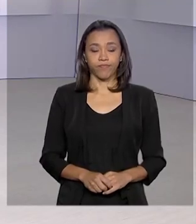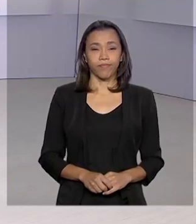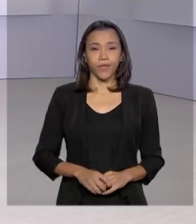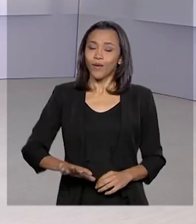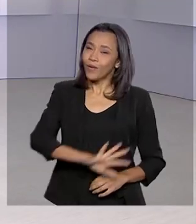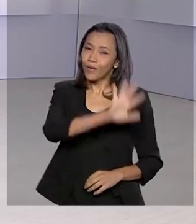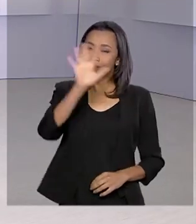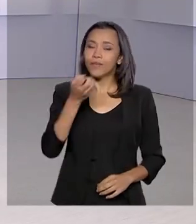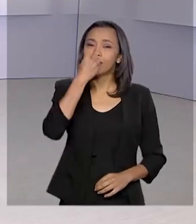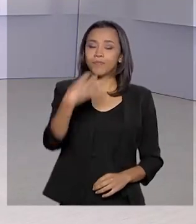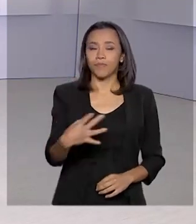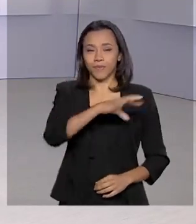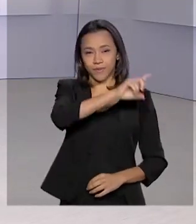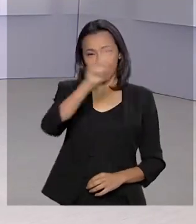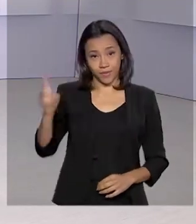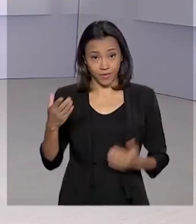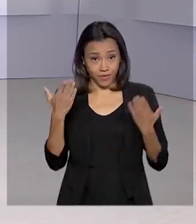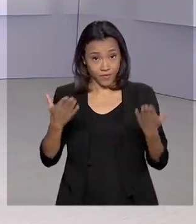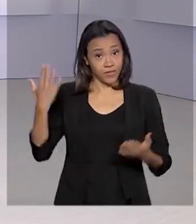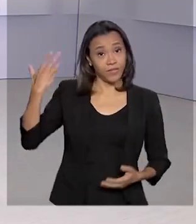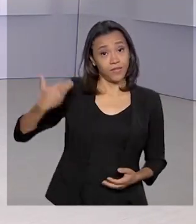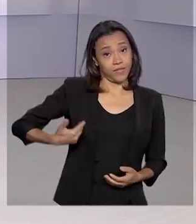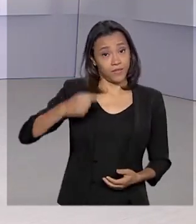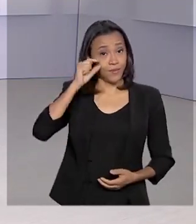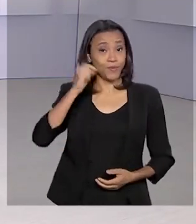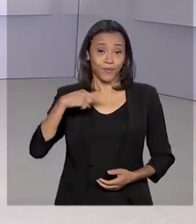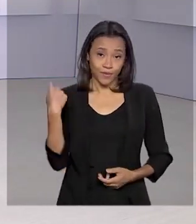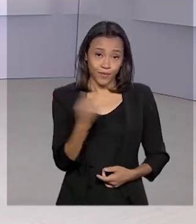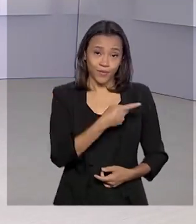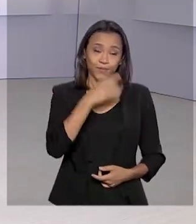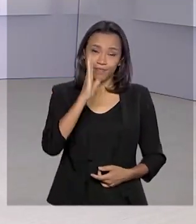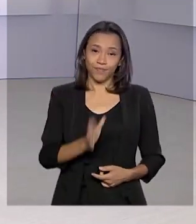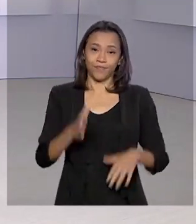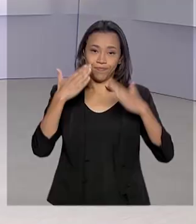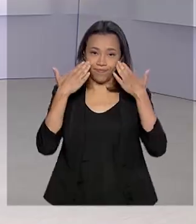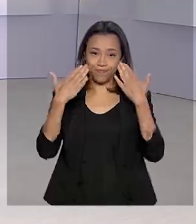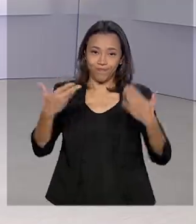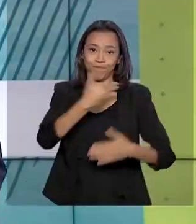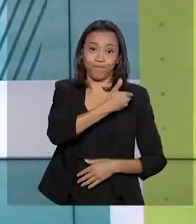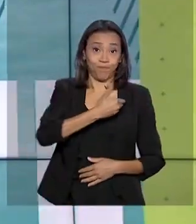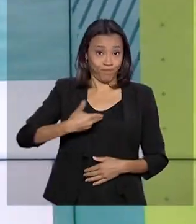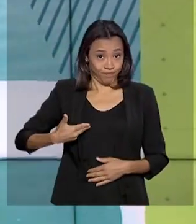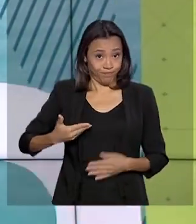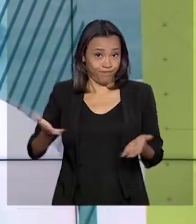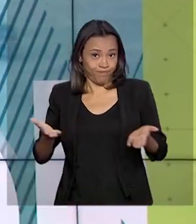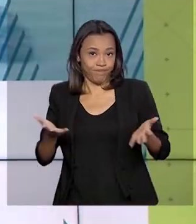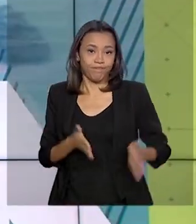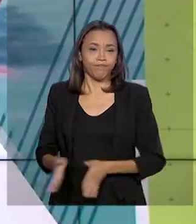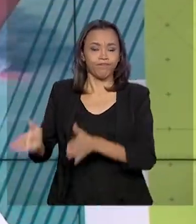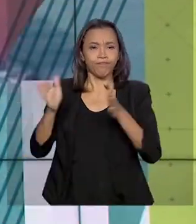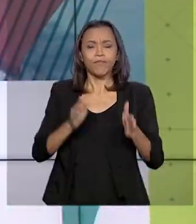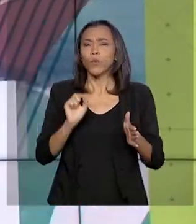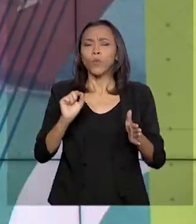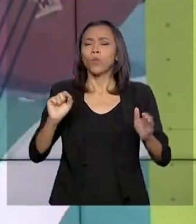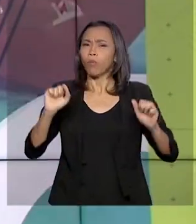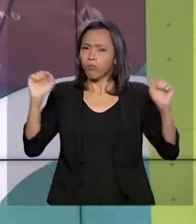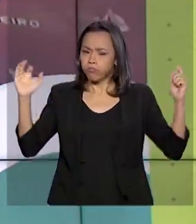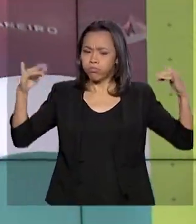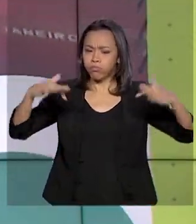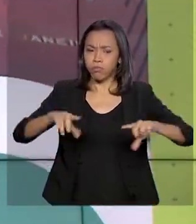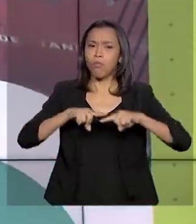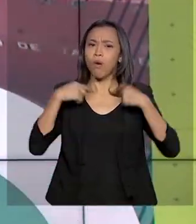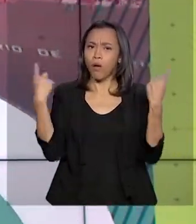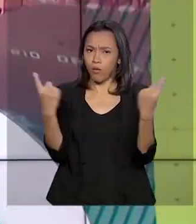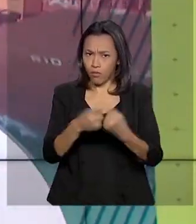Olá, bom dia para você. Eu sou Roberto Camargo e já estamos no ar com o governo agora. Uma reunião ministerial está sendo